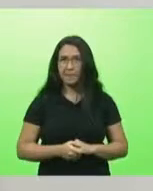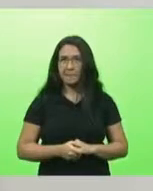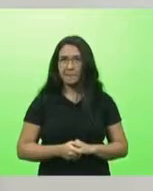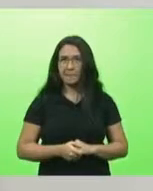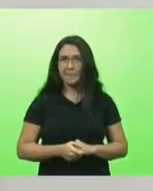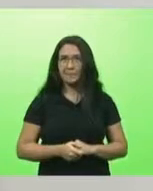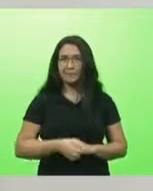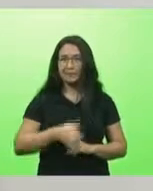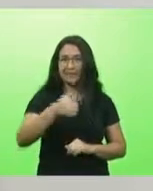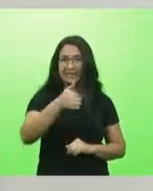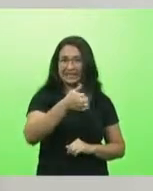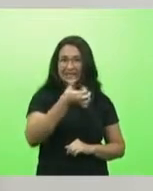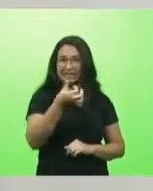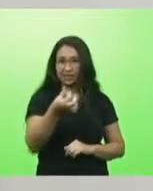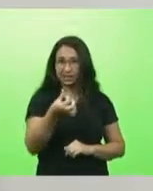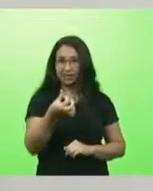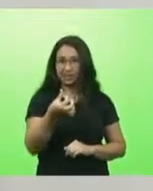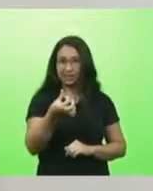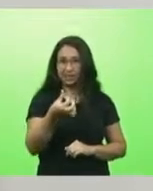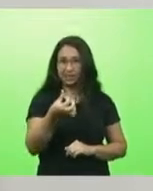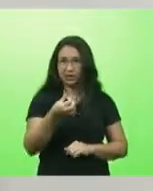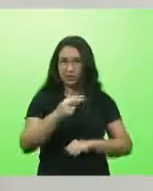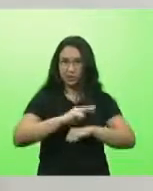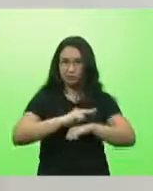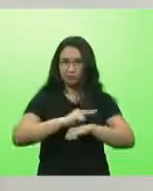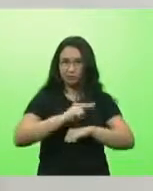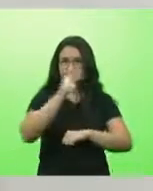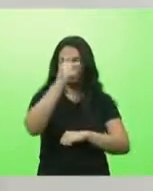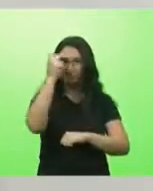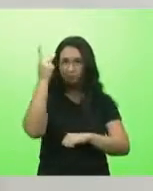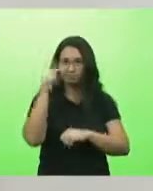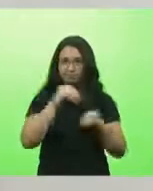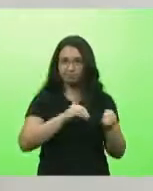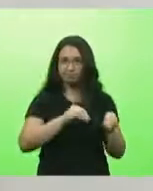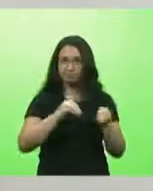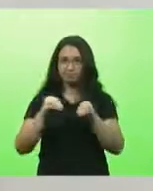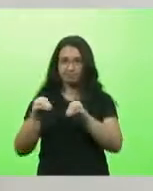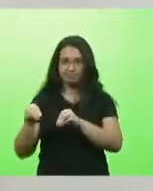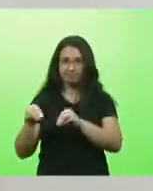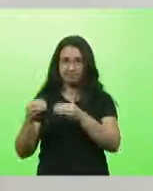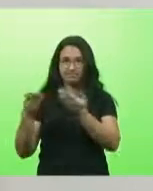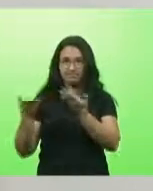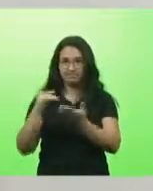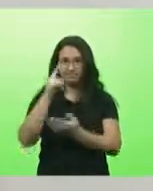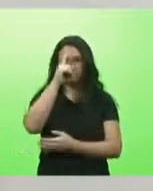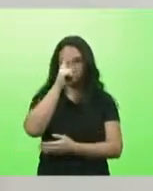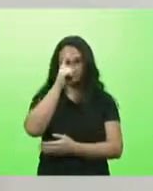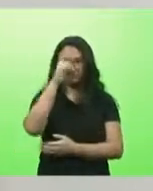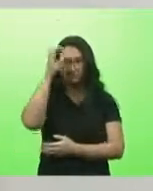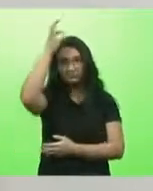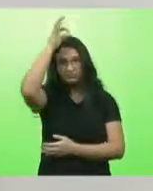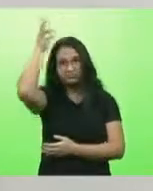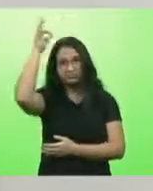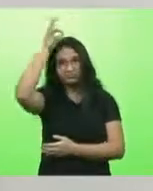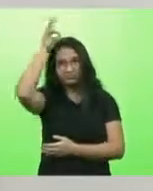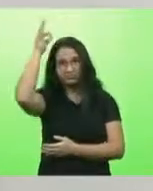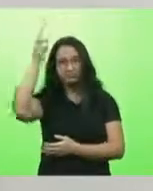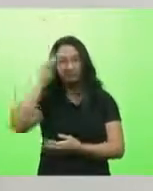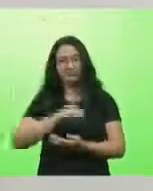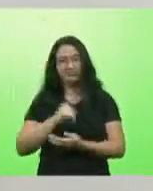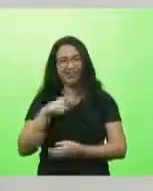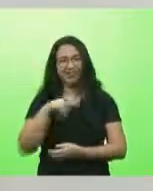16 pacientes do Estado sendo transferidos nesse momento para o Estado do Espírito Santo. é triste,